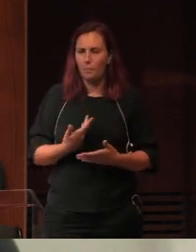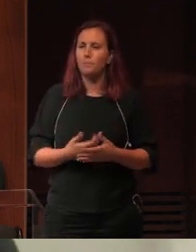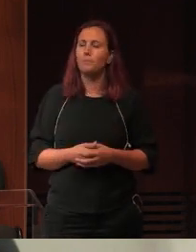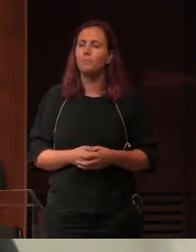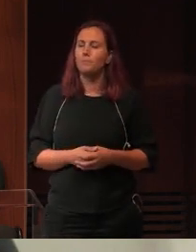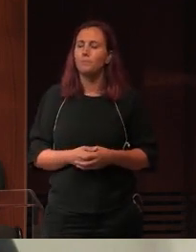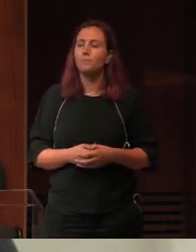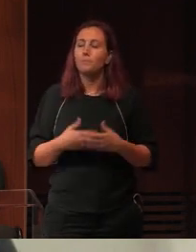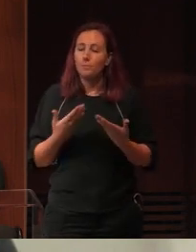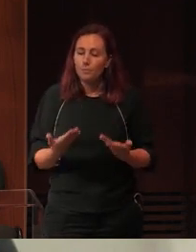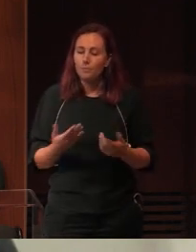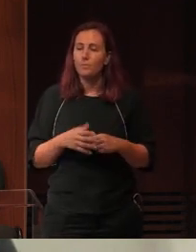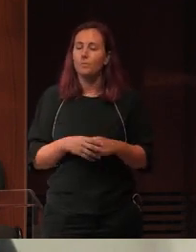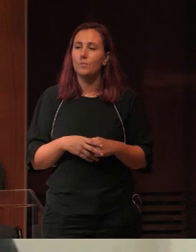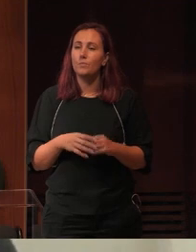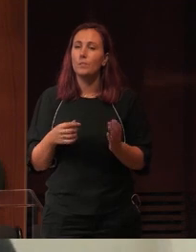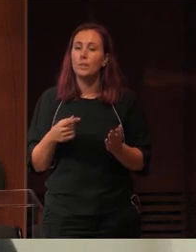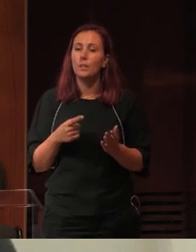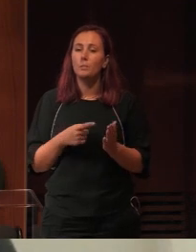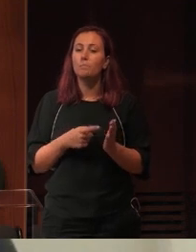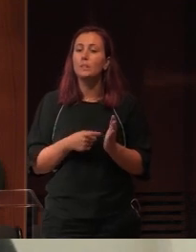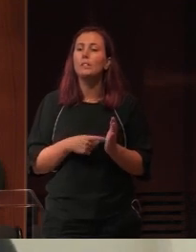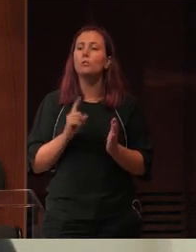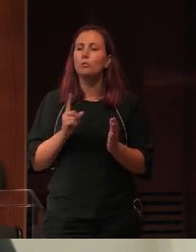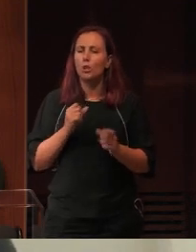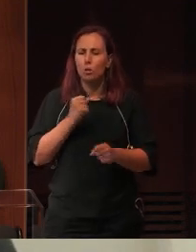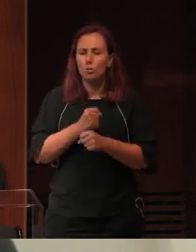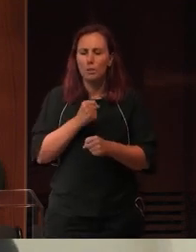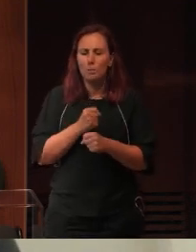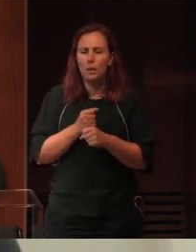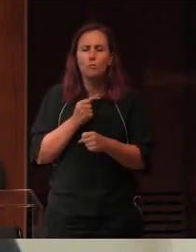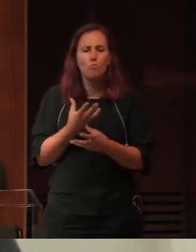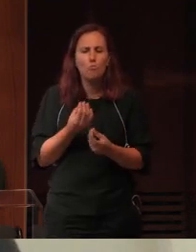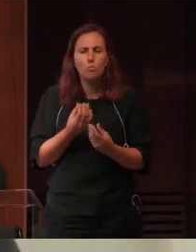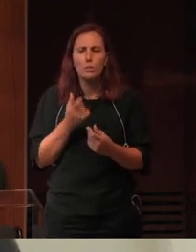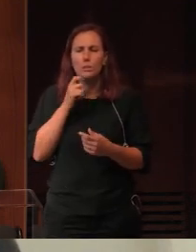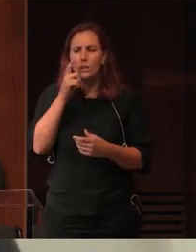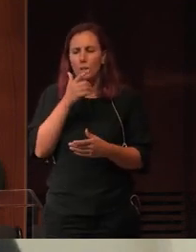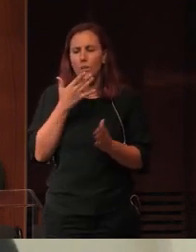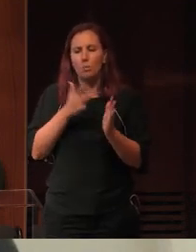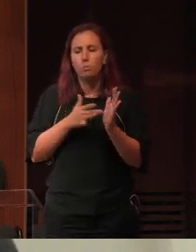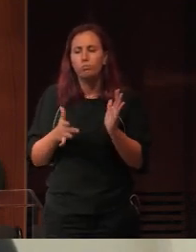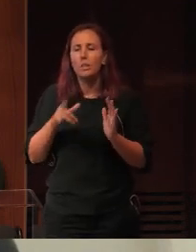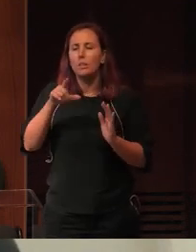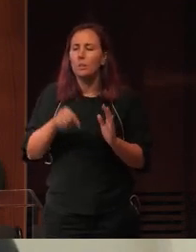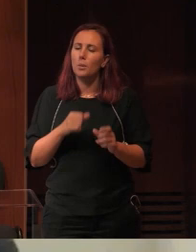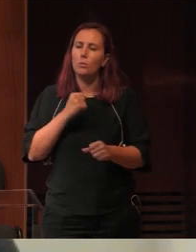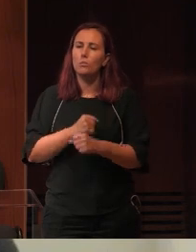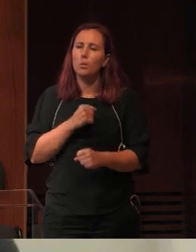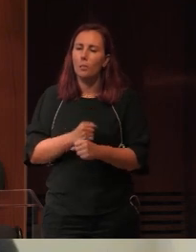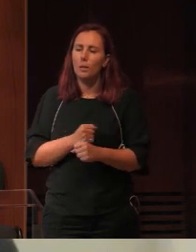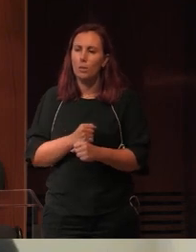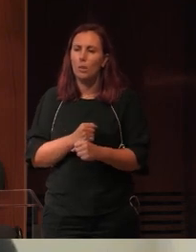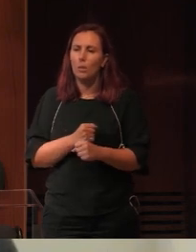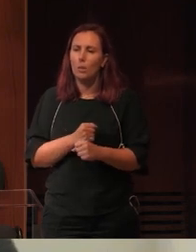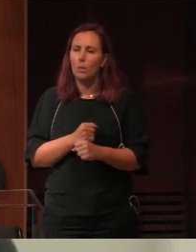isso é preciso muito o trabalho das bibliotecas e é preciso muito também o trabalho do